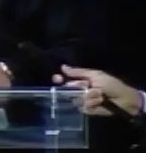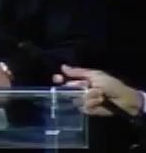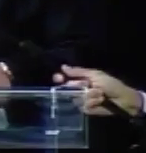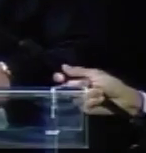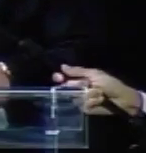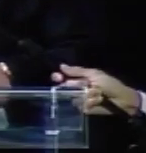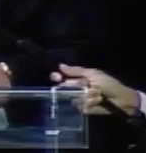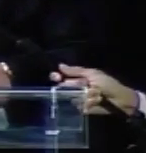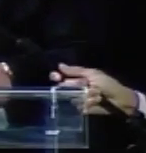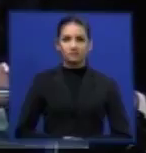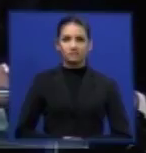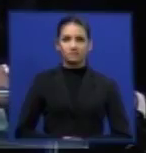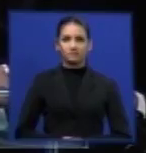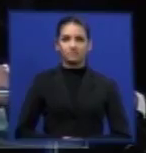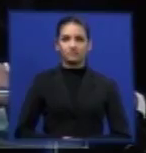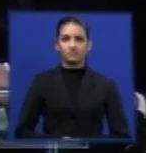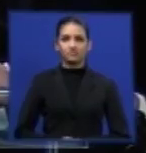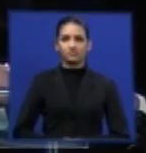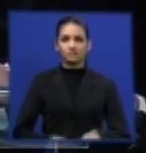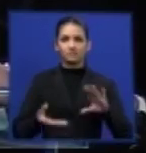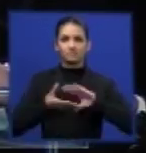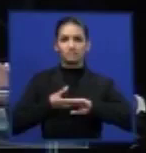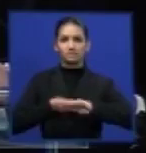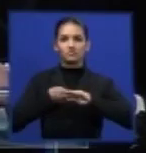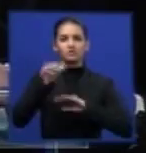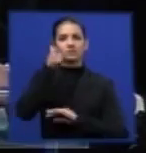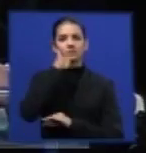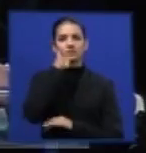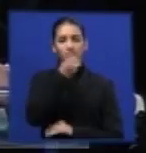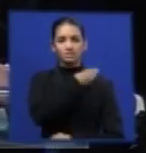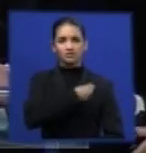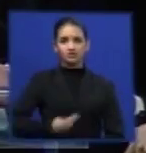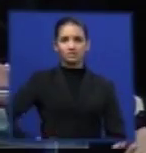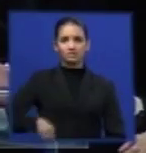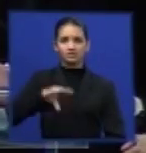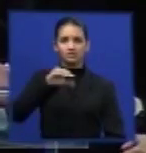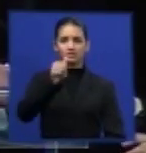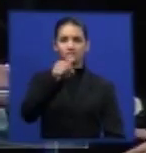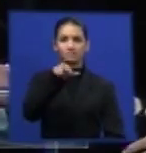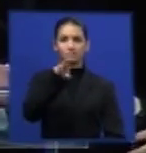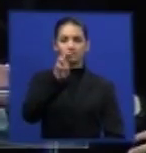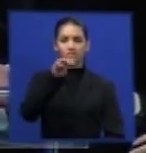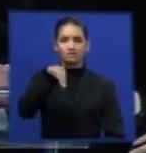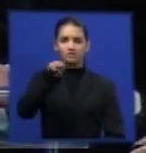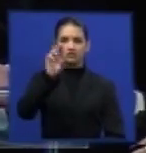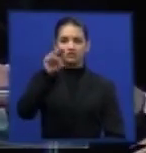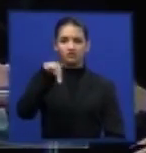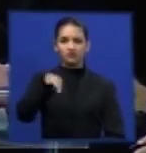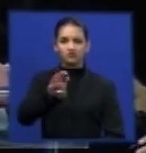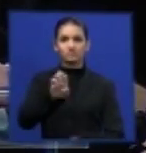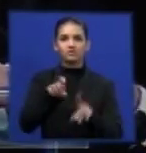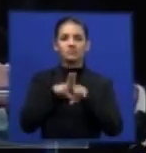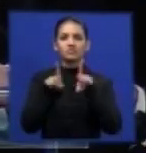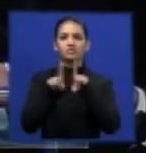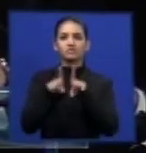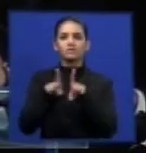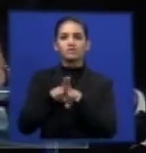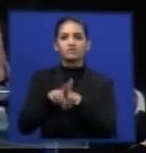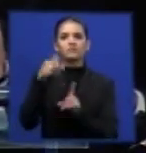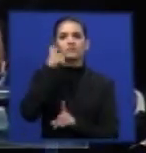excelentíssima ministra Carmenúcia digníssima relatora da DPF 101